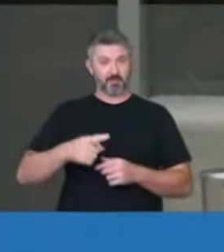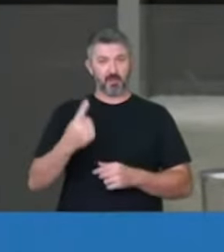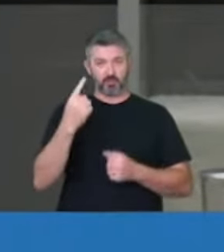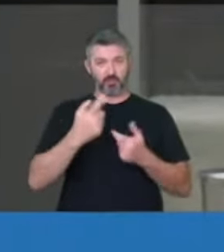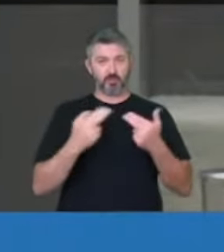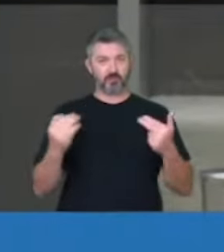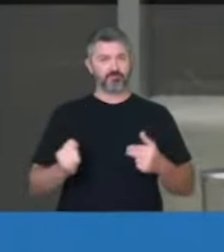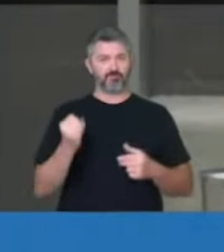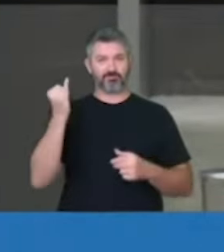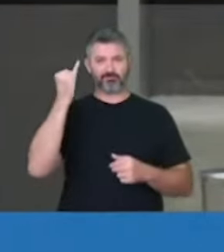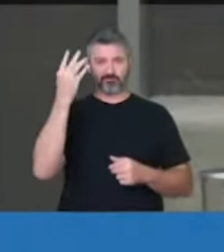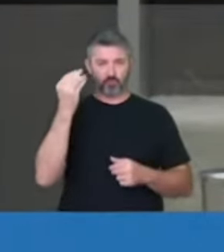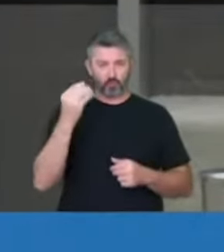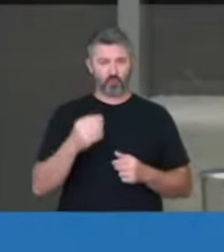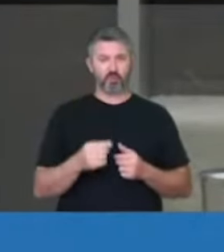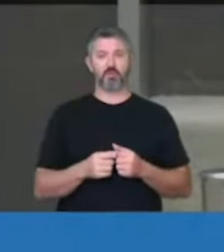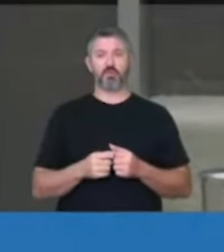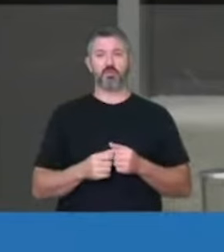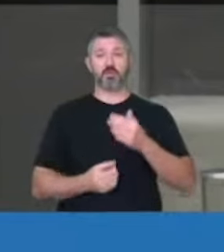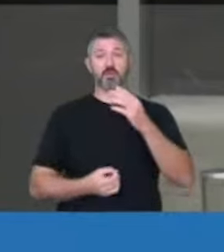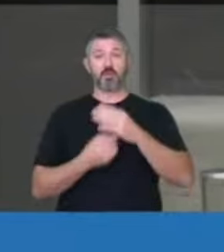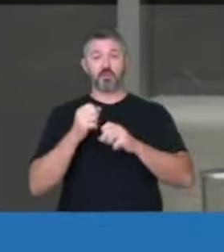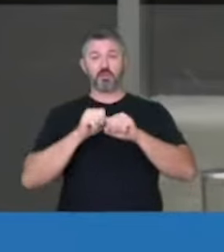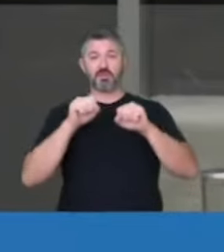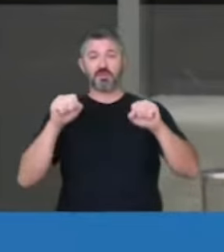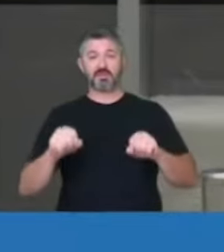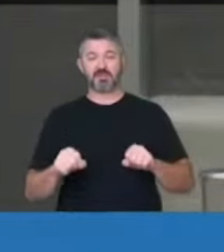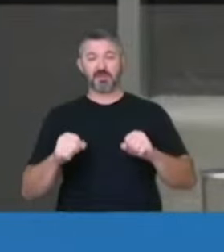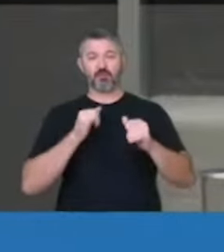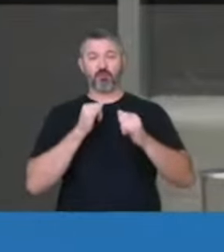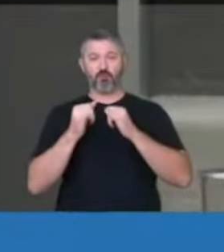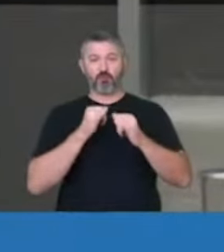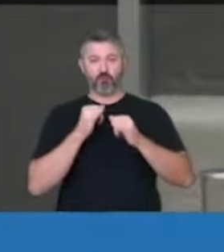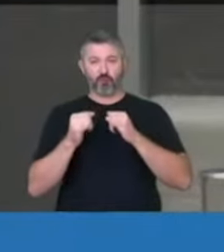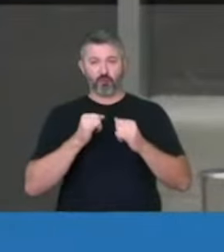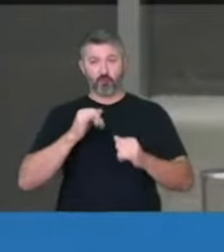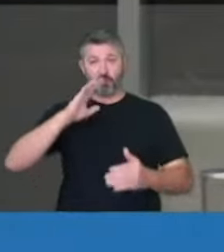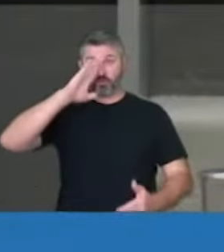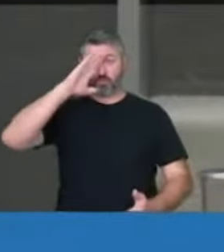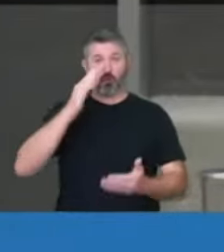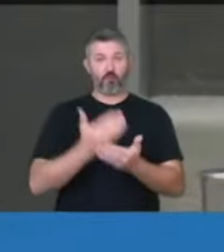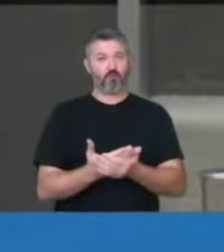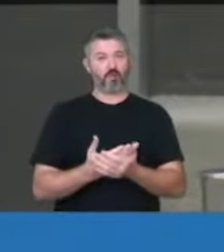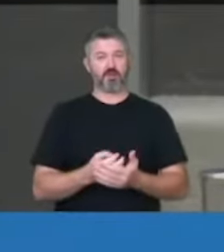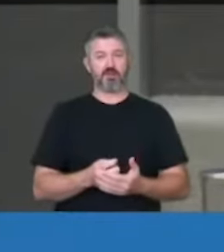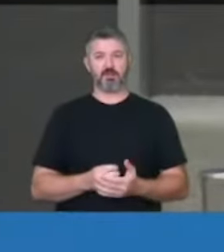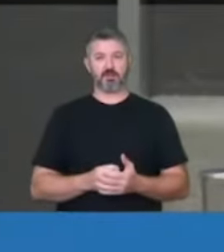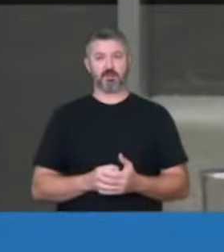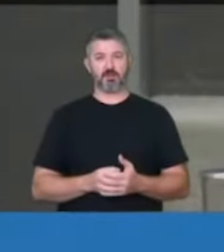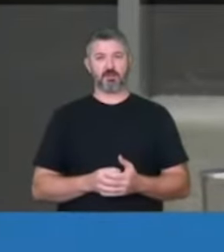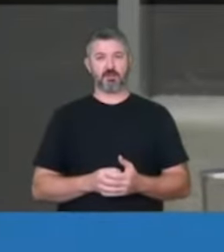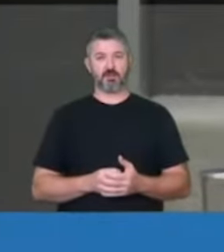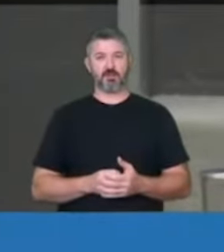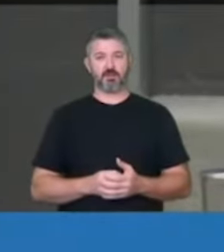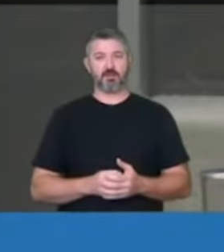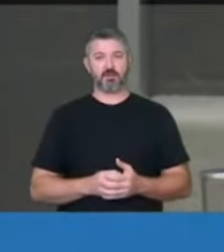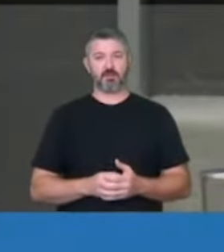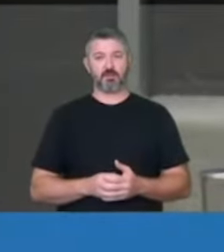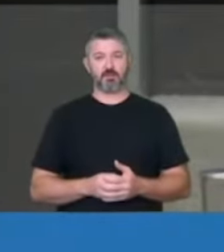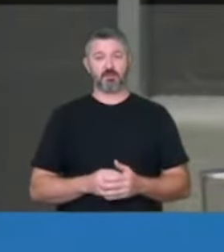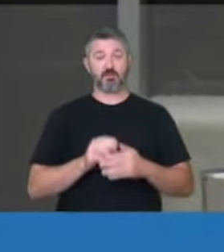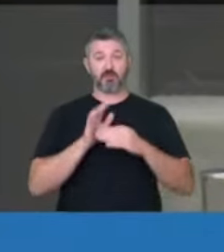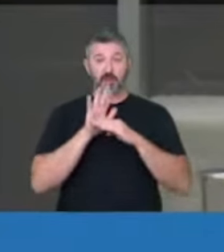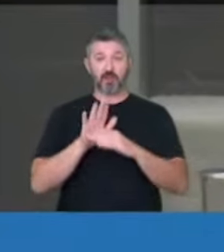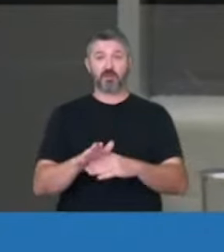importante, criando um sistema de informações confiável, que vai contribuir